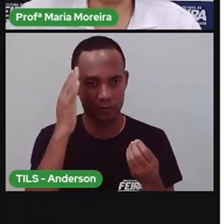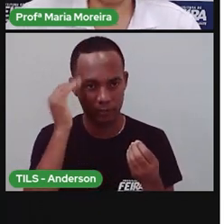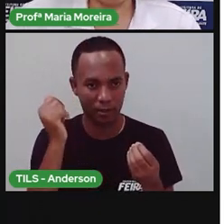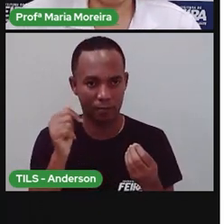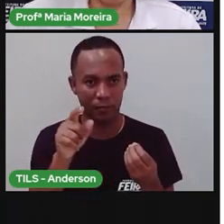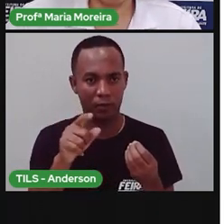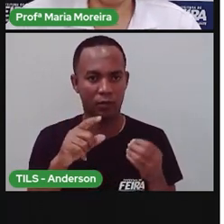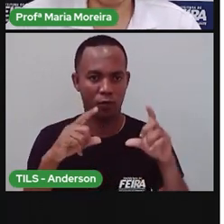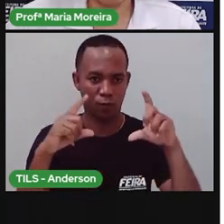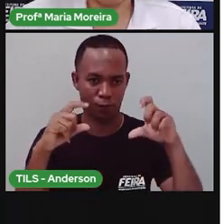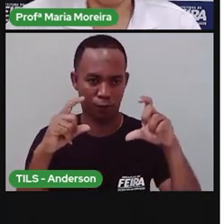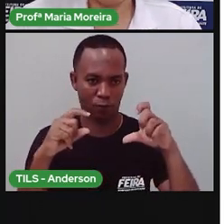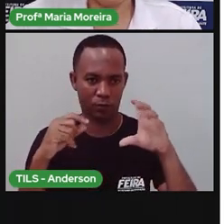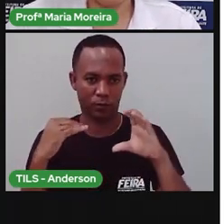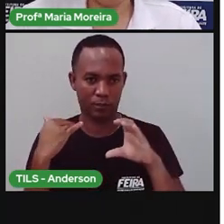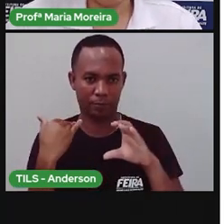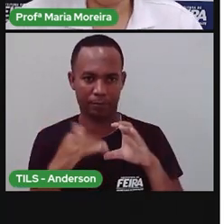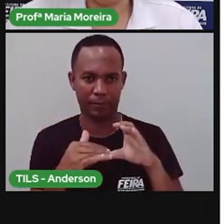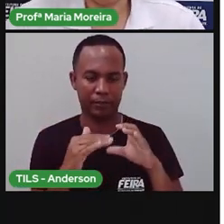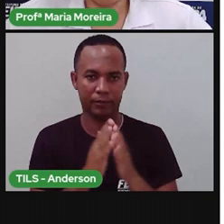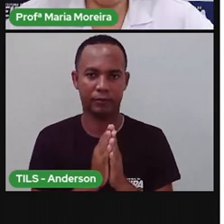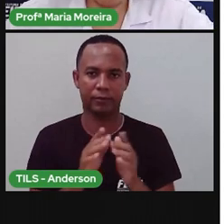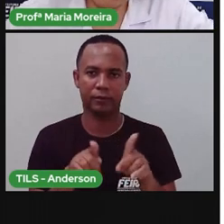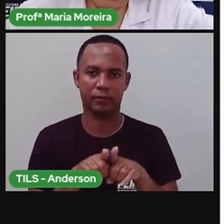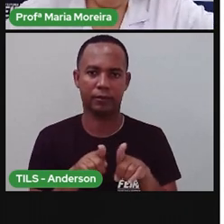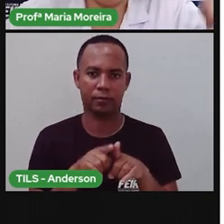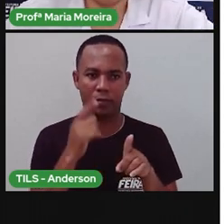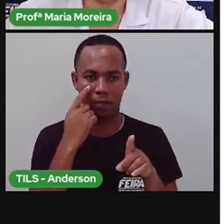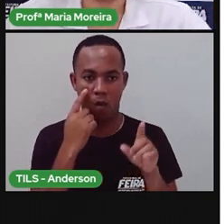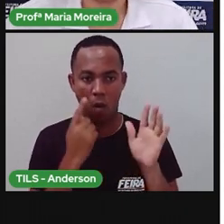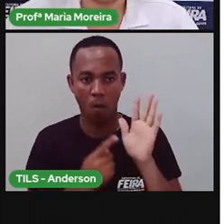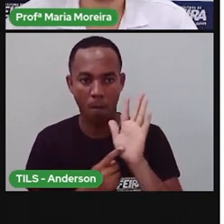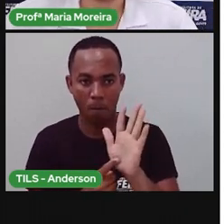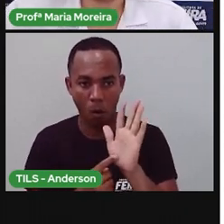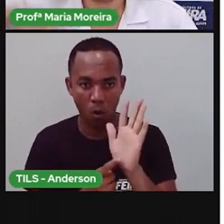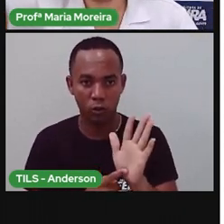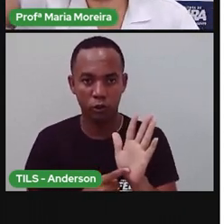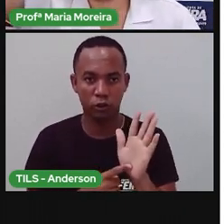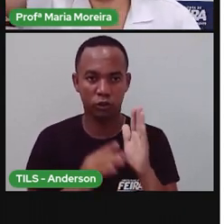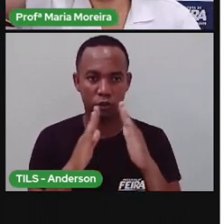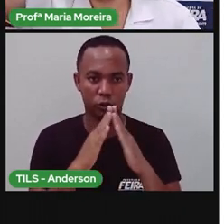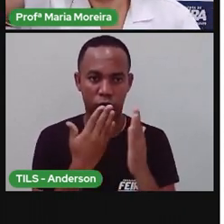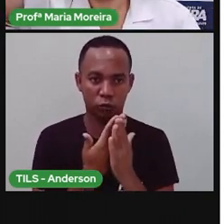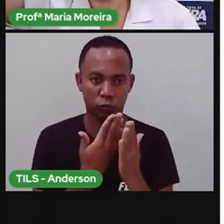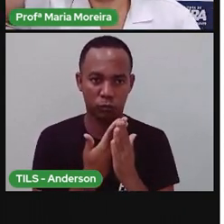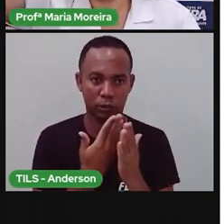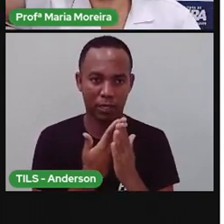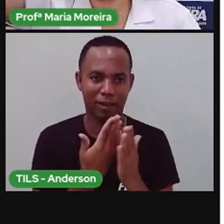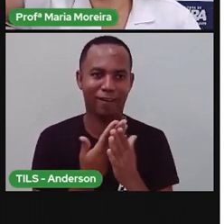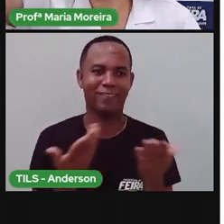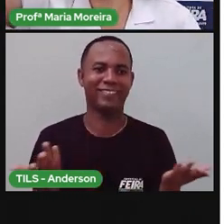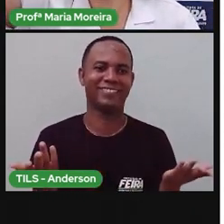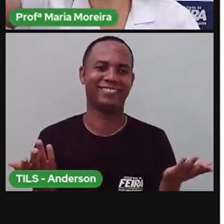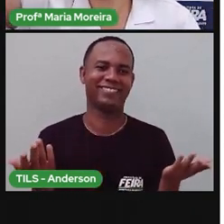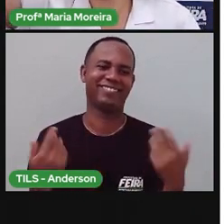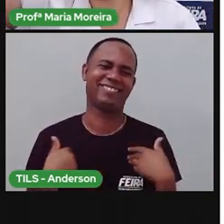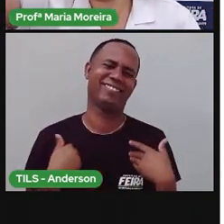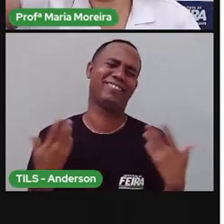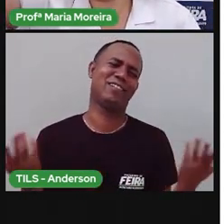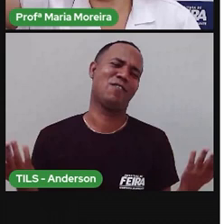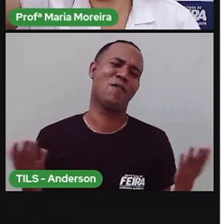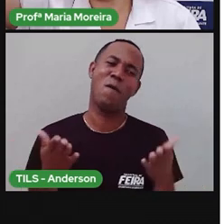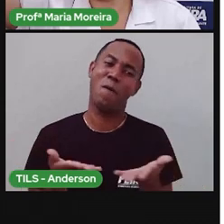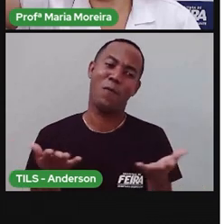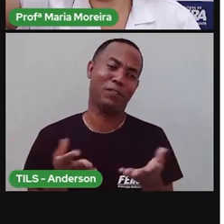tá? Tira uma foto e manda pra gente, tá? Mostrem que vocês estudaram. É diferente de uma pessoa aqui que não estudou